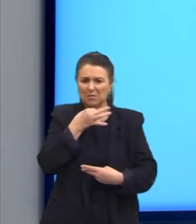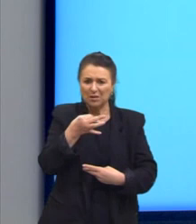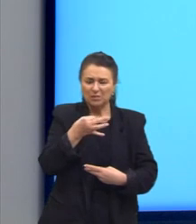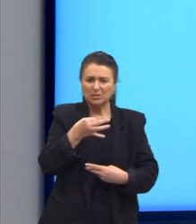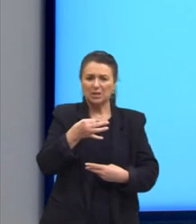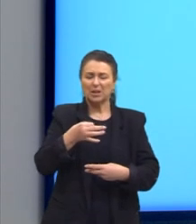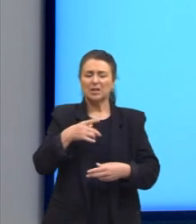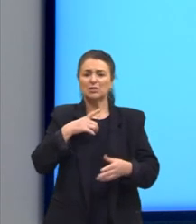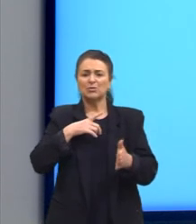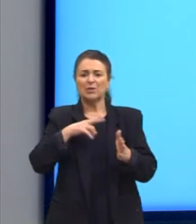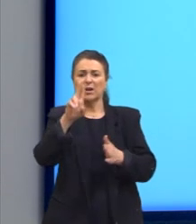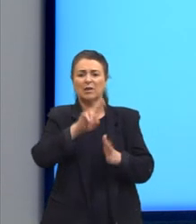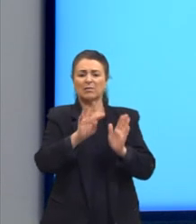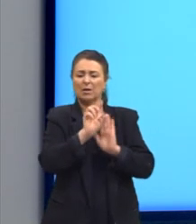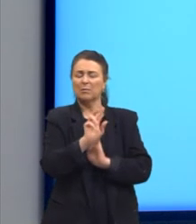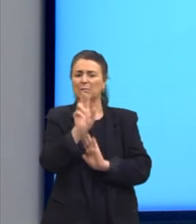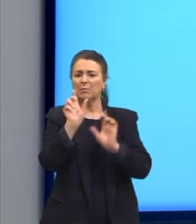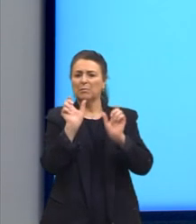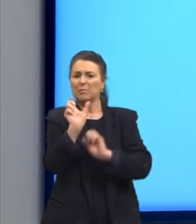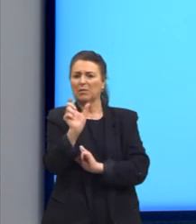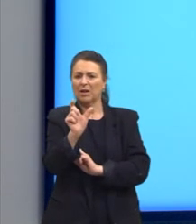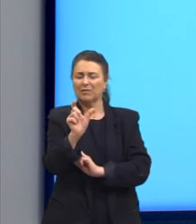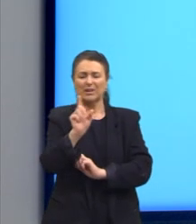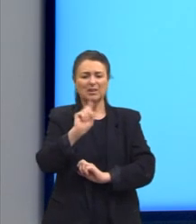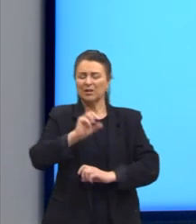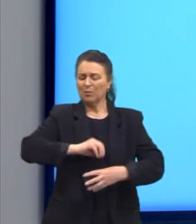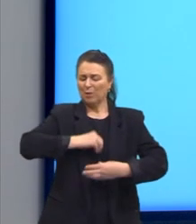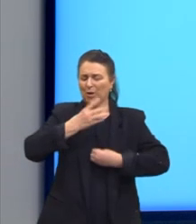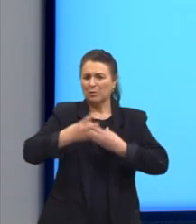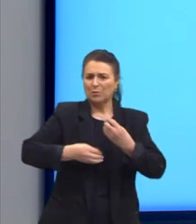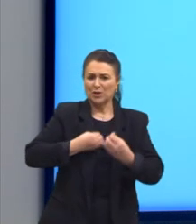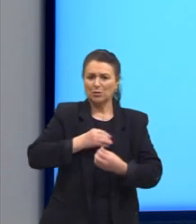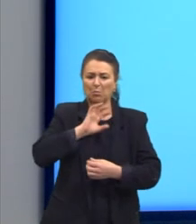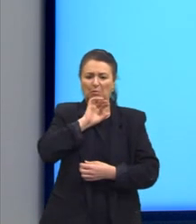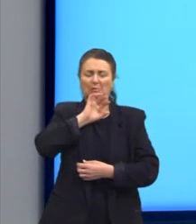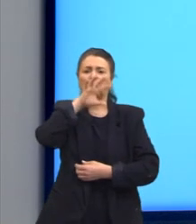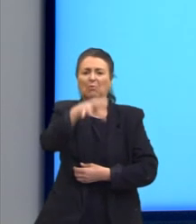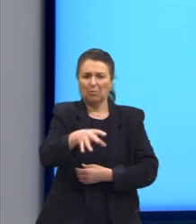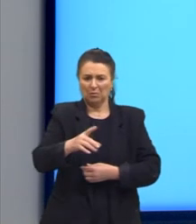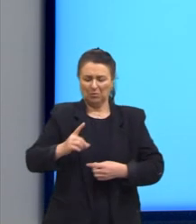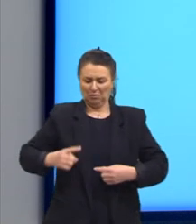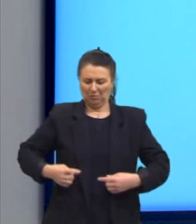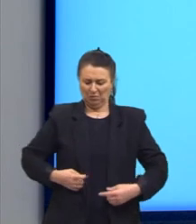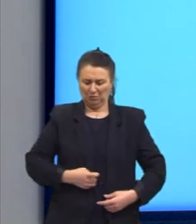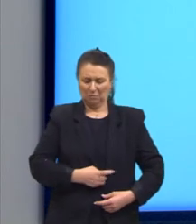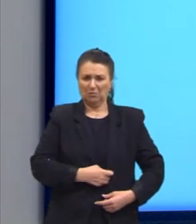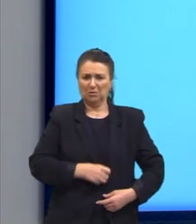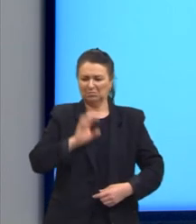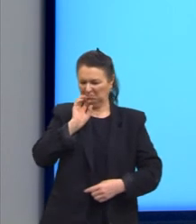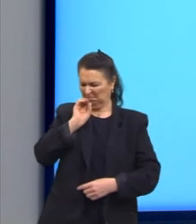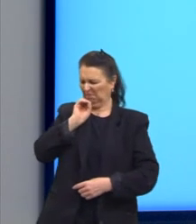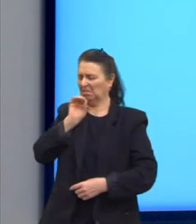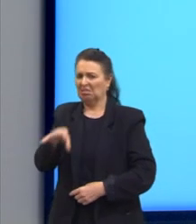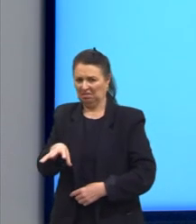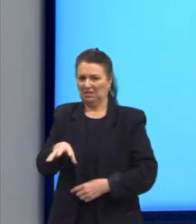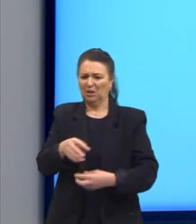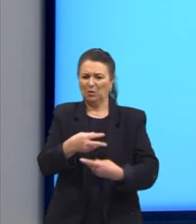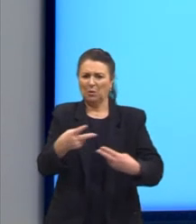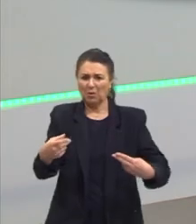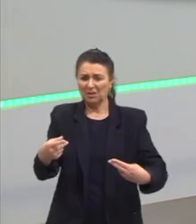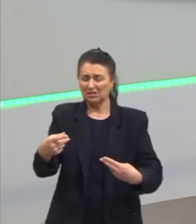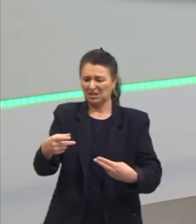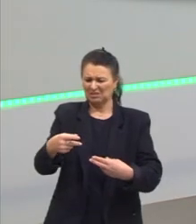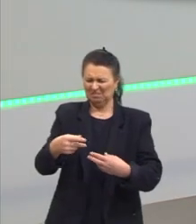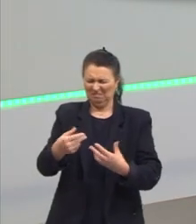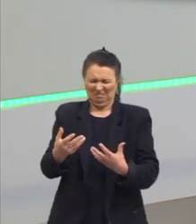científicos, antipoéticos, com expressões como vômito, vermes, escarro, podridão, cadáveres.